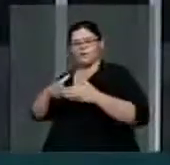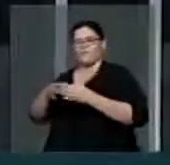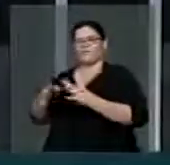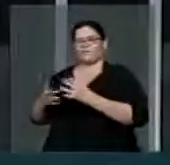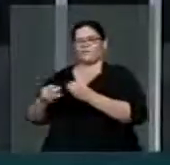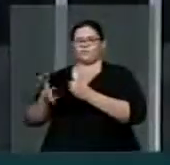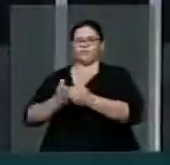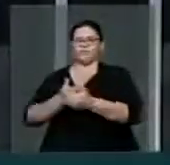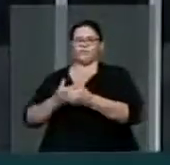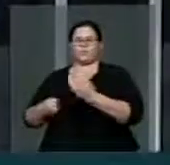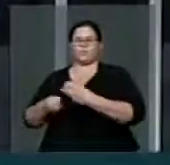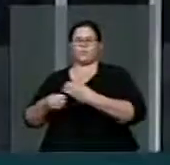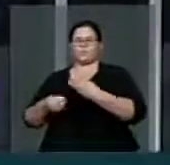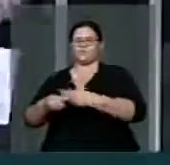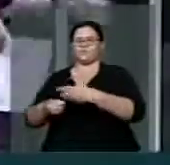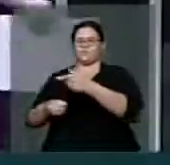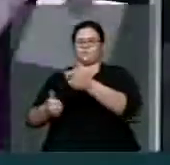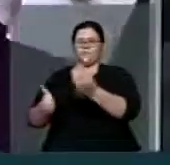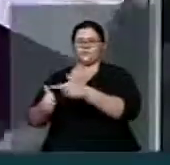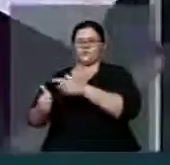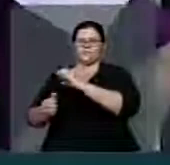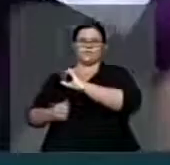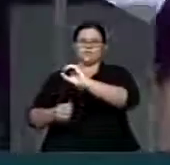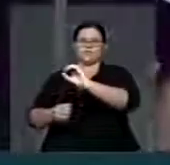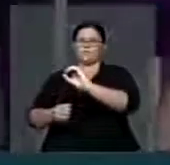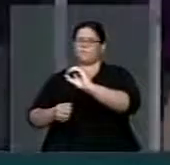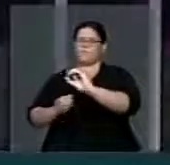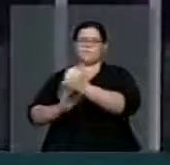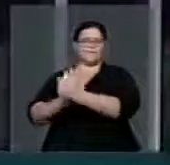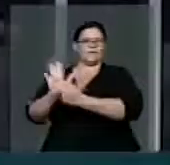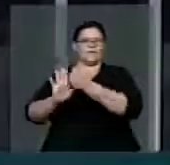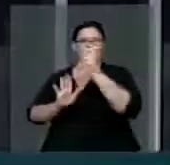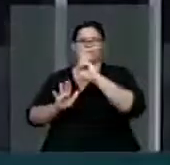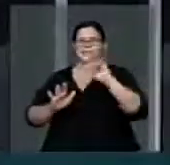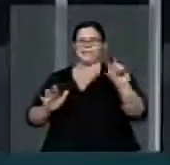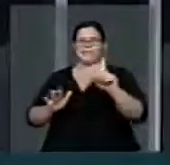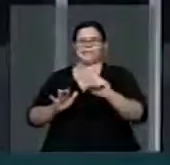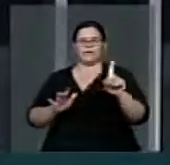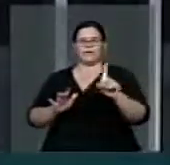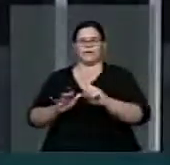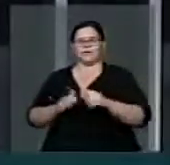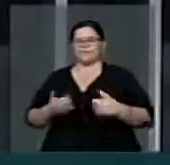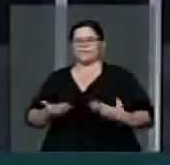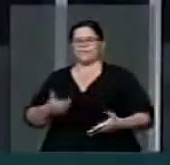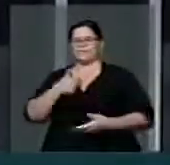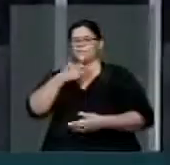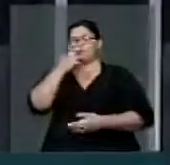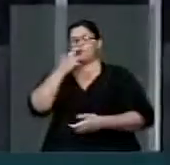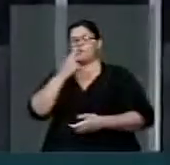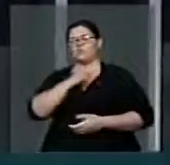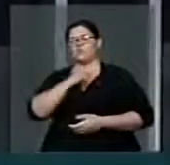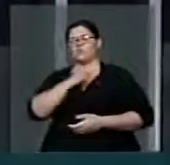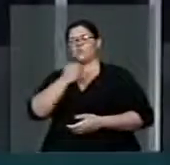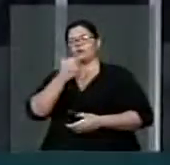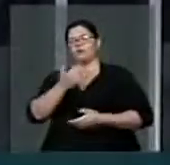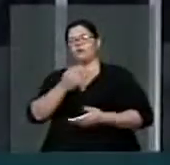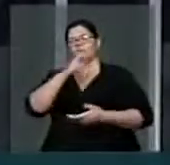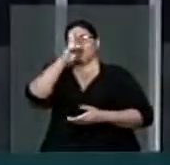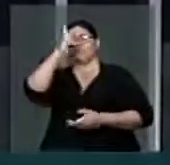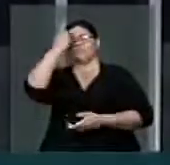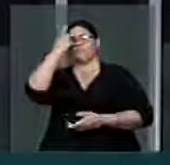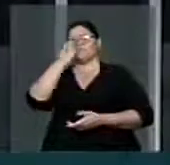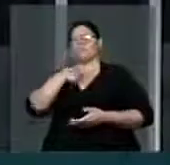qualquer município. Pode-se estar trocando seis por meia dúzia, tirando de um bolso para colocar em outro.